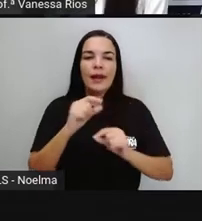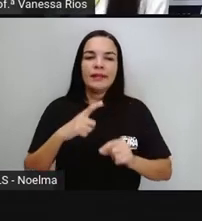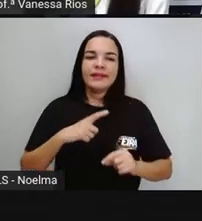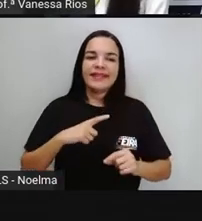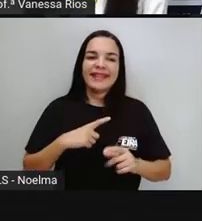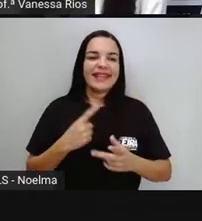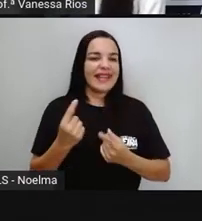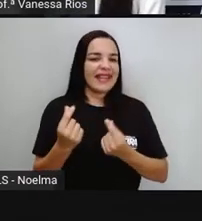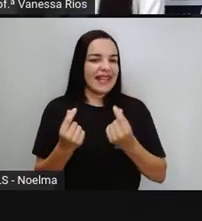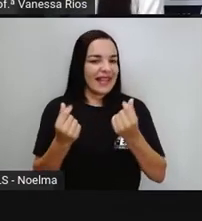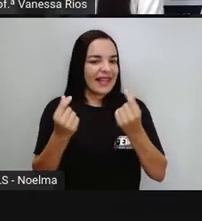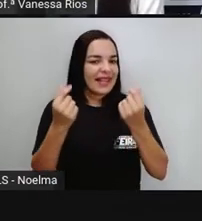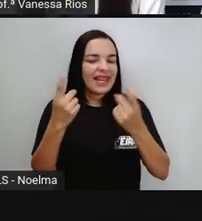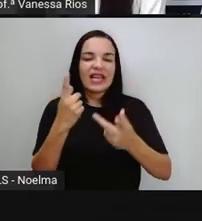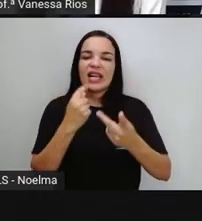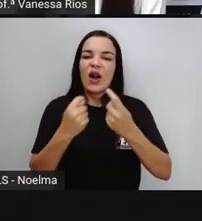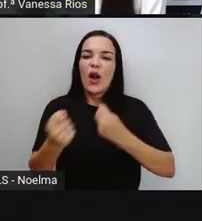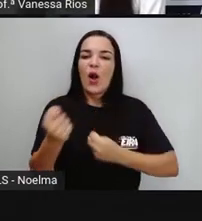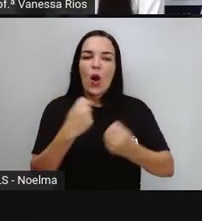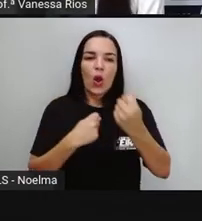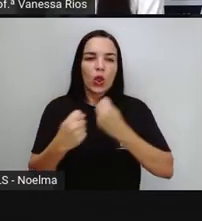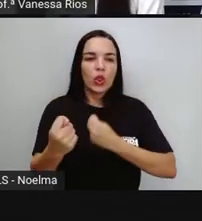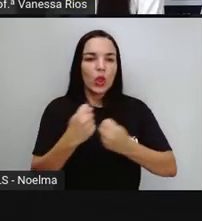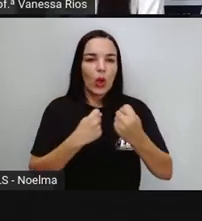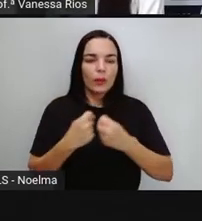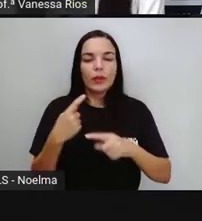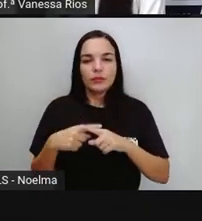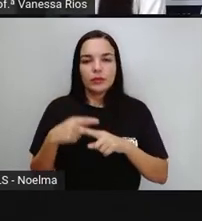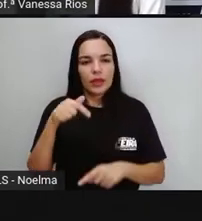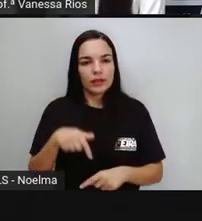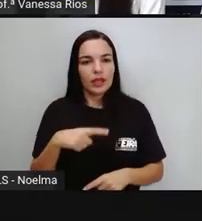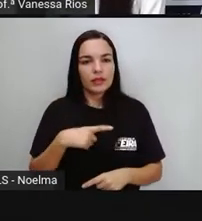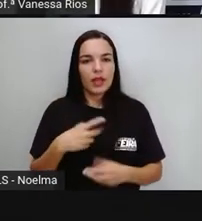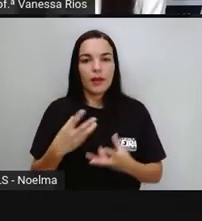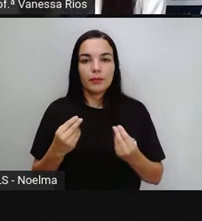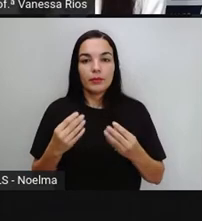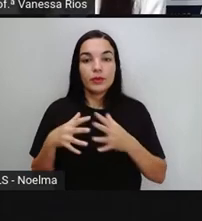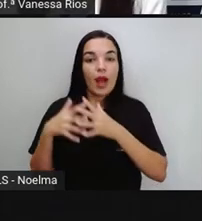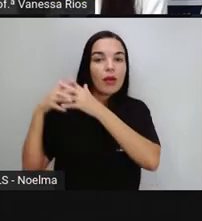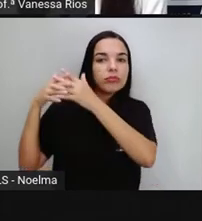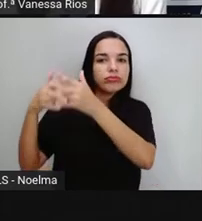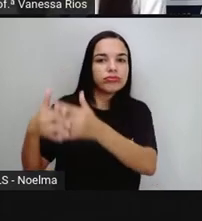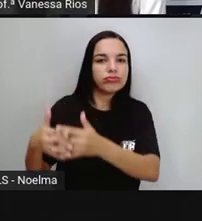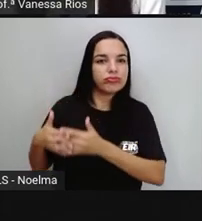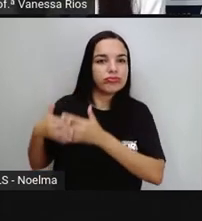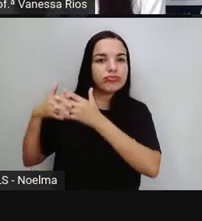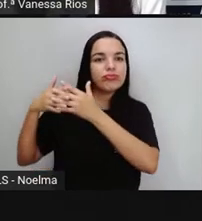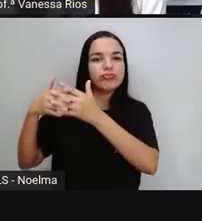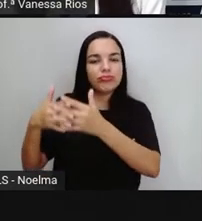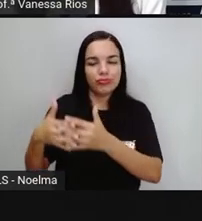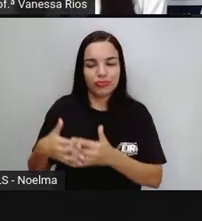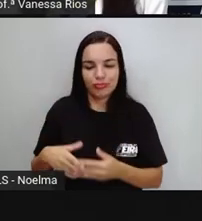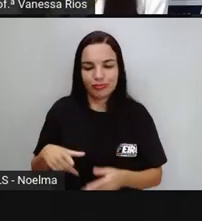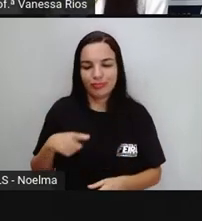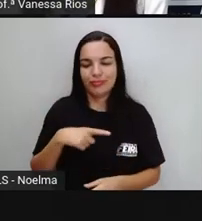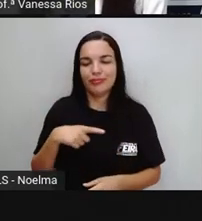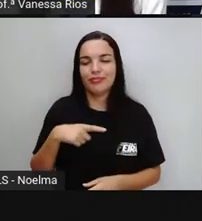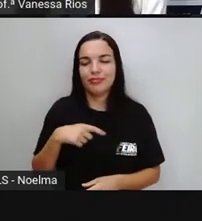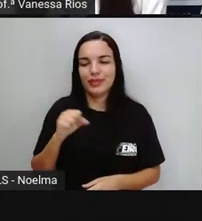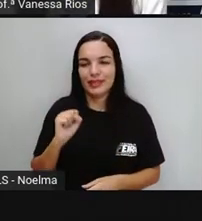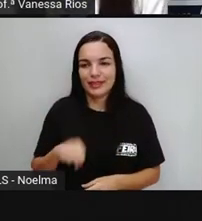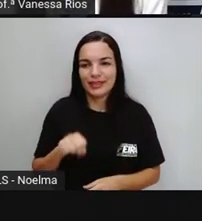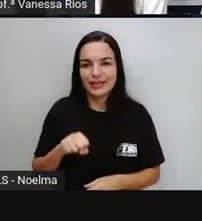rodoviário. E aí por aqui, né? Passam aí muitos caminhoneiros, levando aí suas cargas para o Brasil